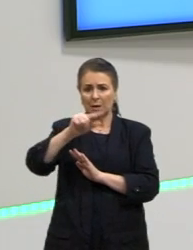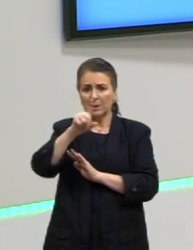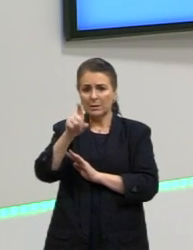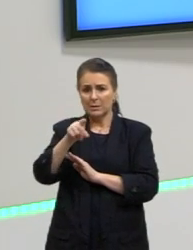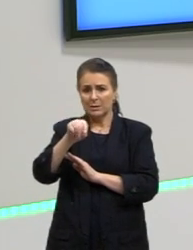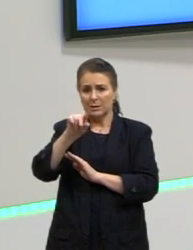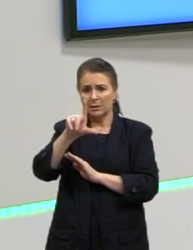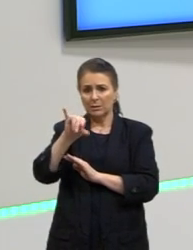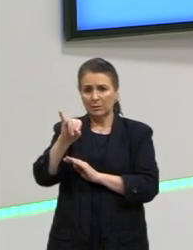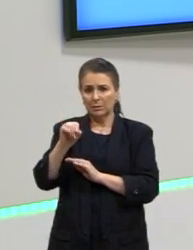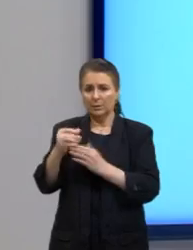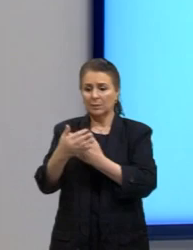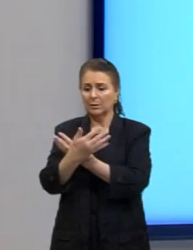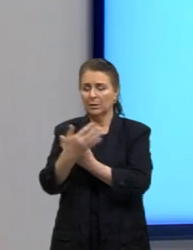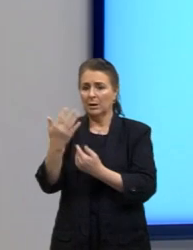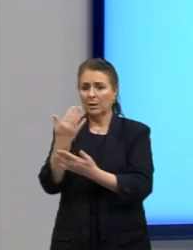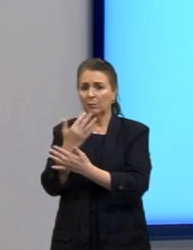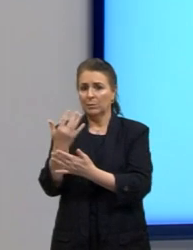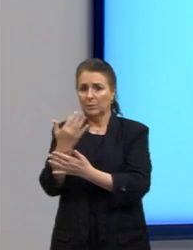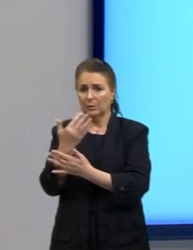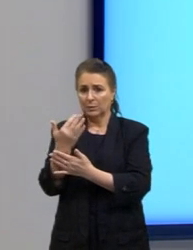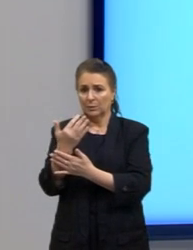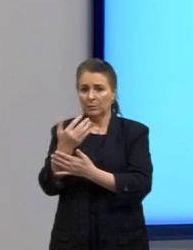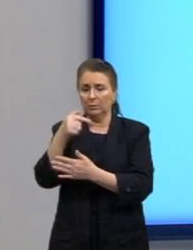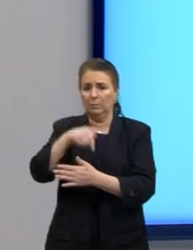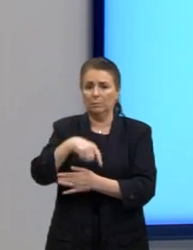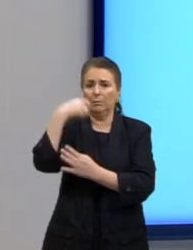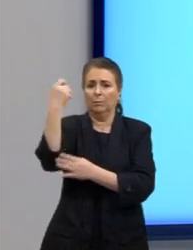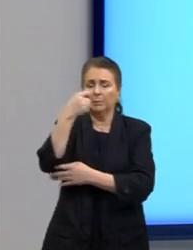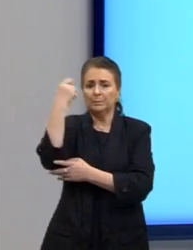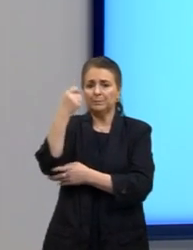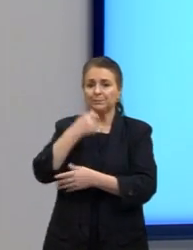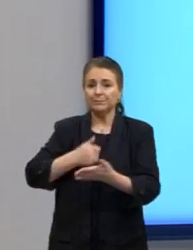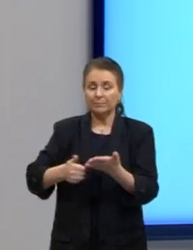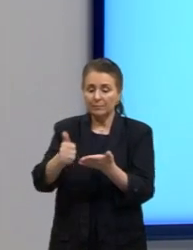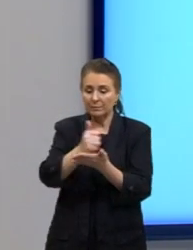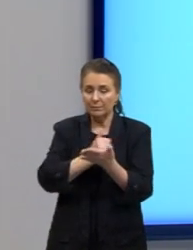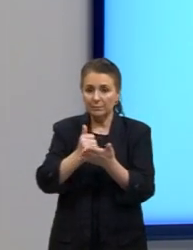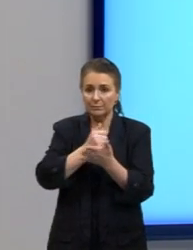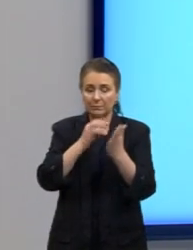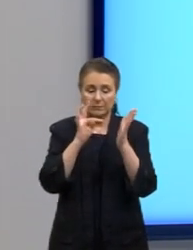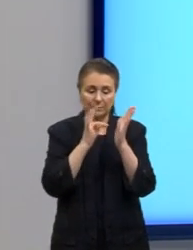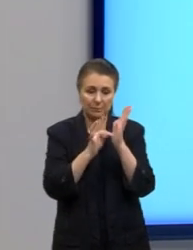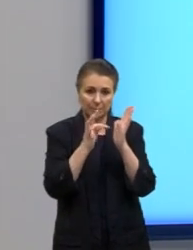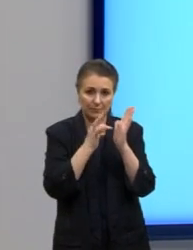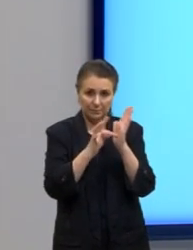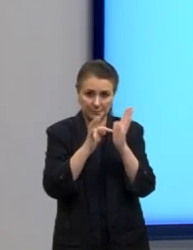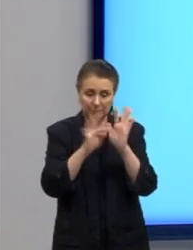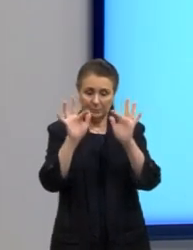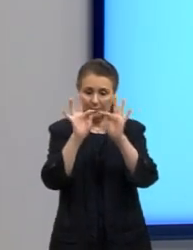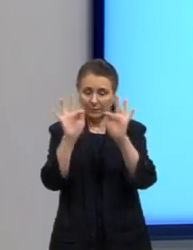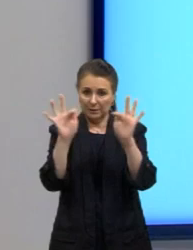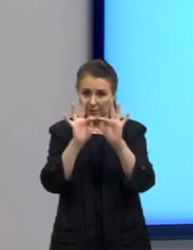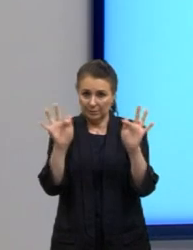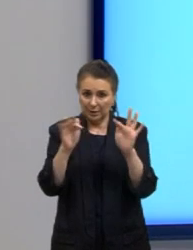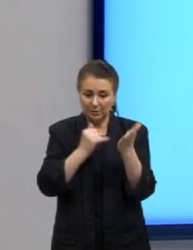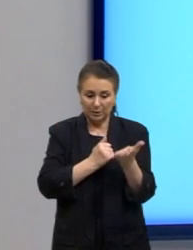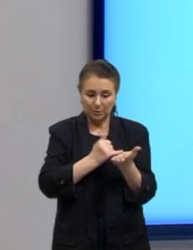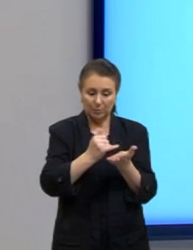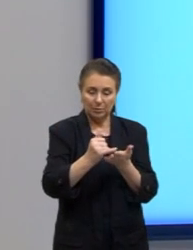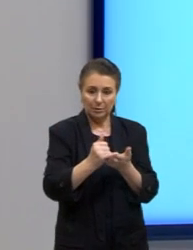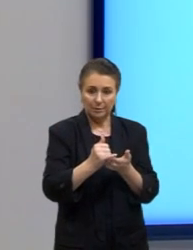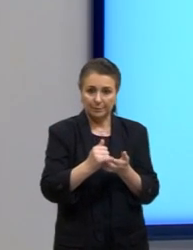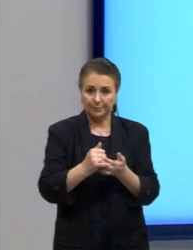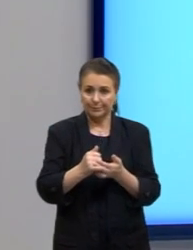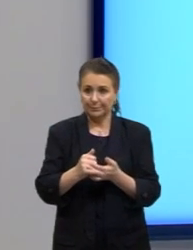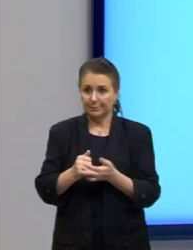Grande do Sul. Então esse embasamento teórico ele já vem da frase introdutória vem lá da